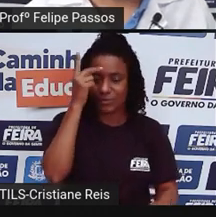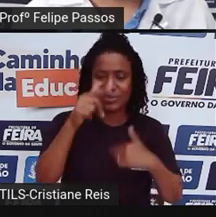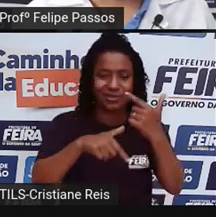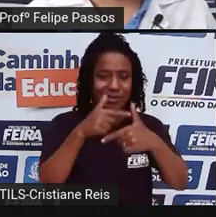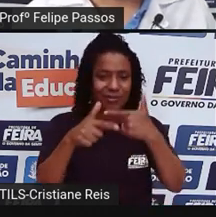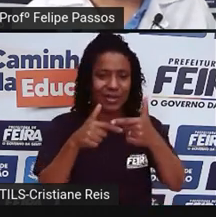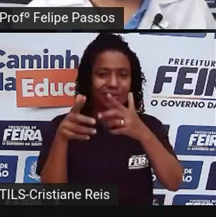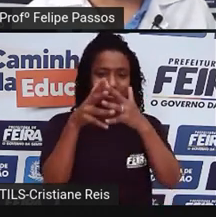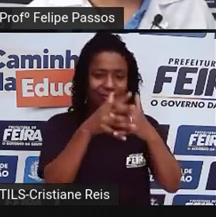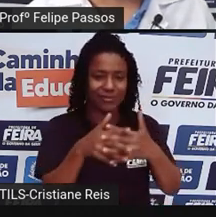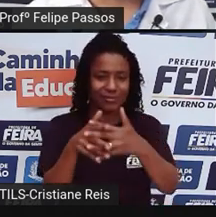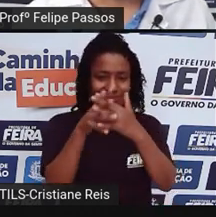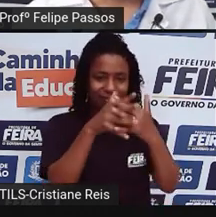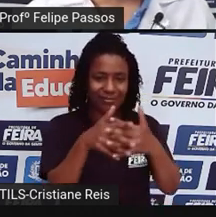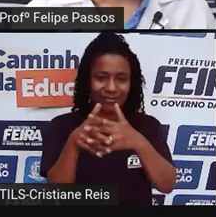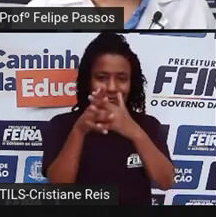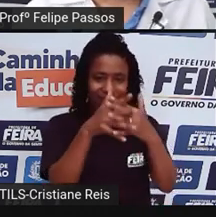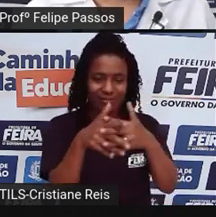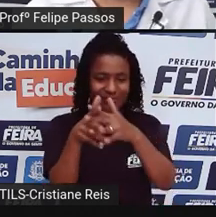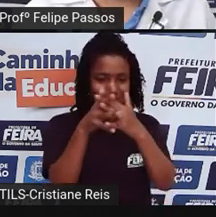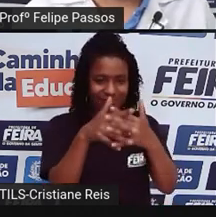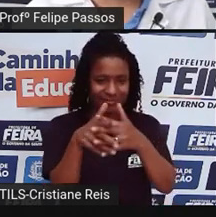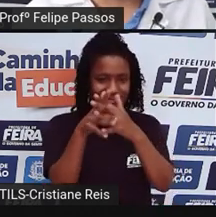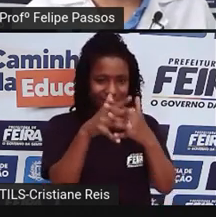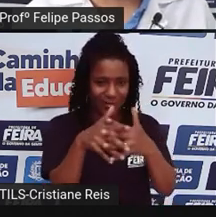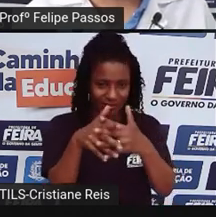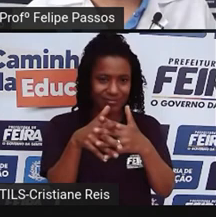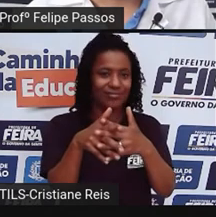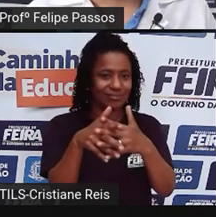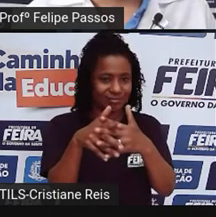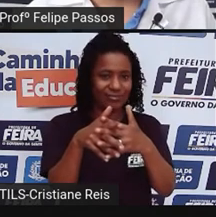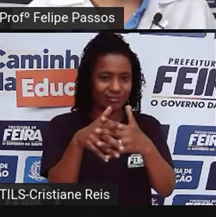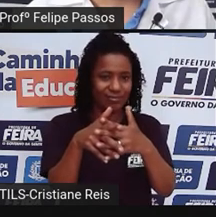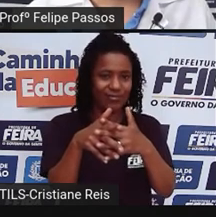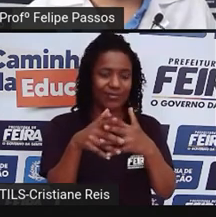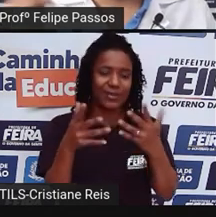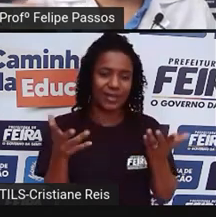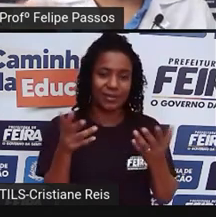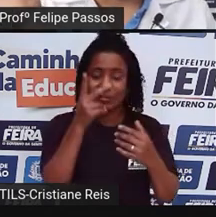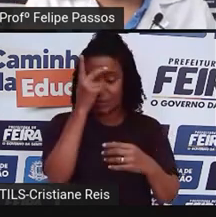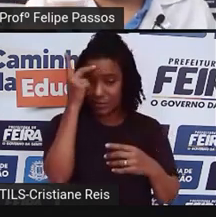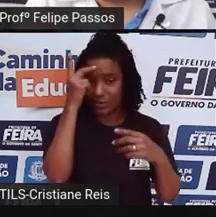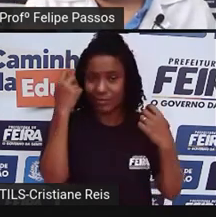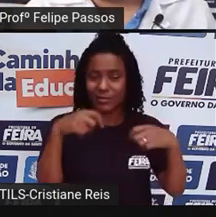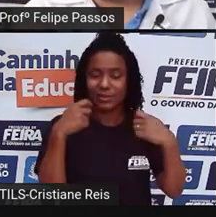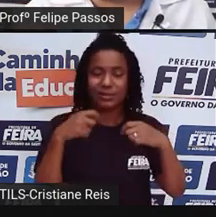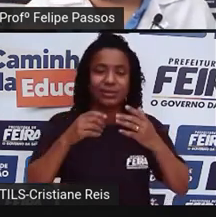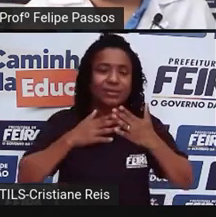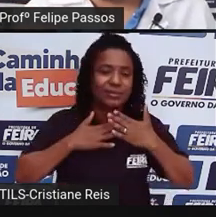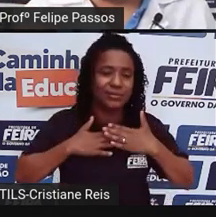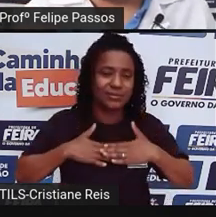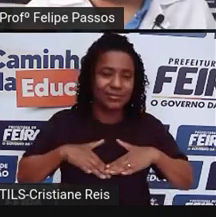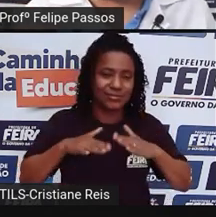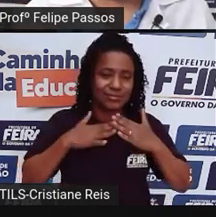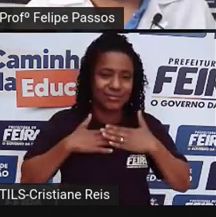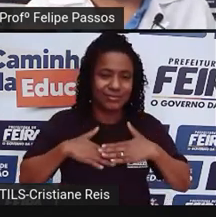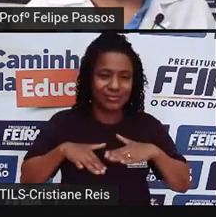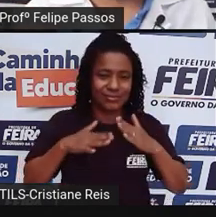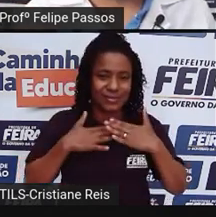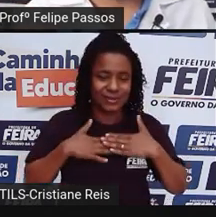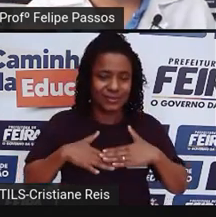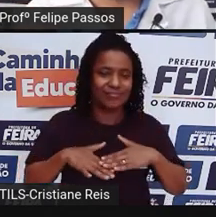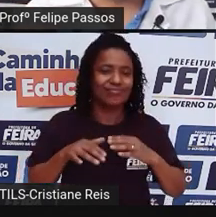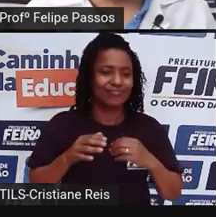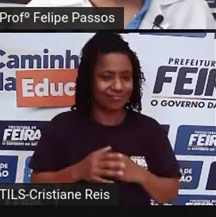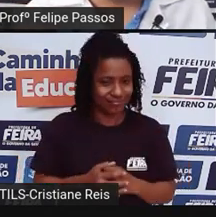têm uma carga de trabalho muito intensa, essa pessoa, ela precisa descansar. Só que, às vezes, por pressão de quem quer que